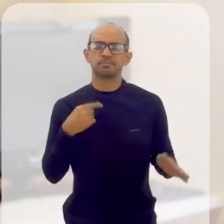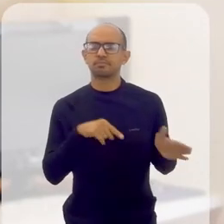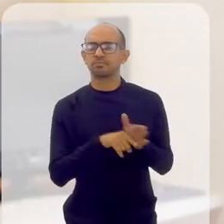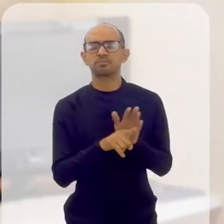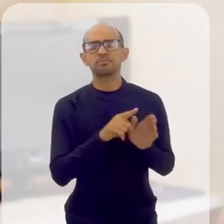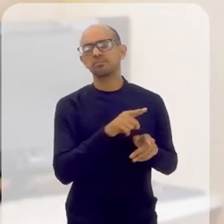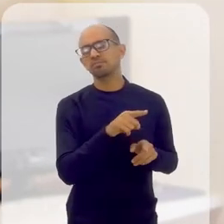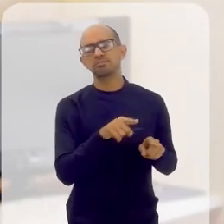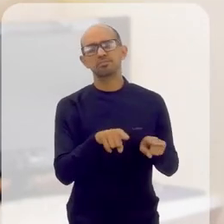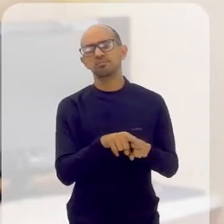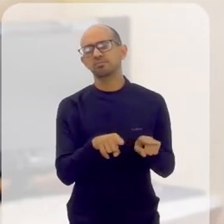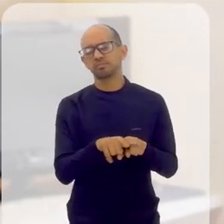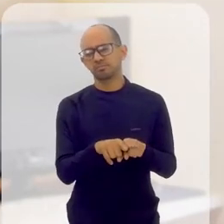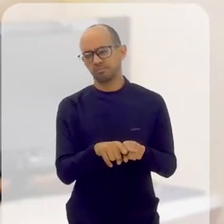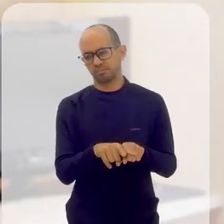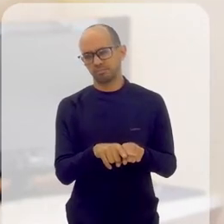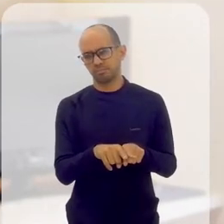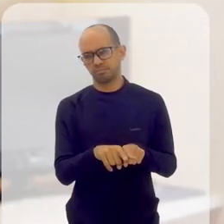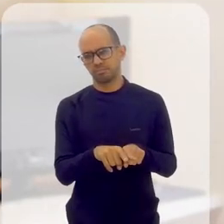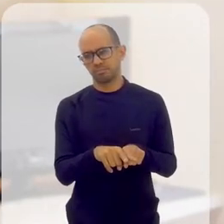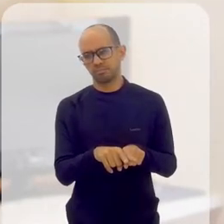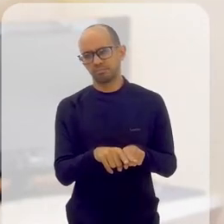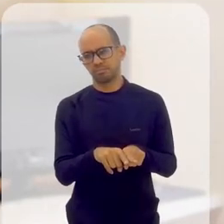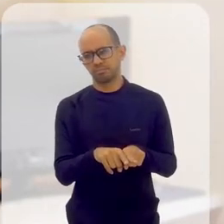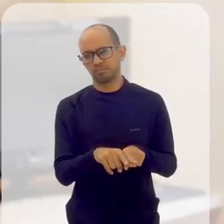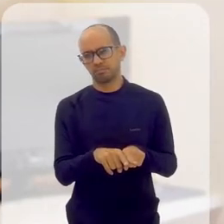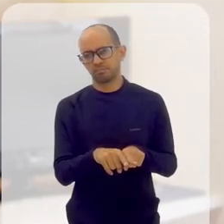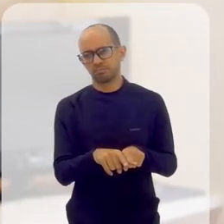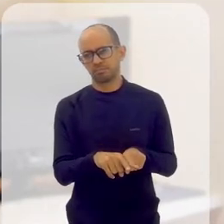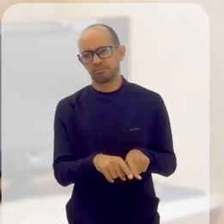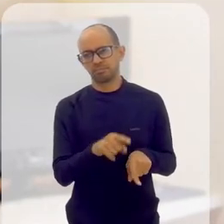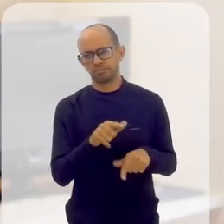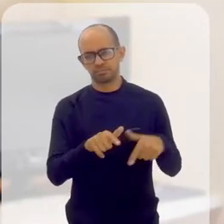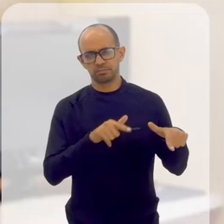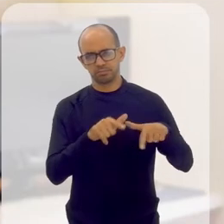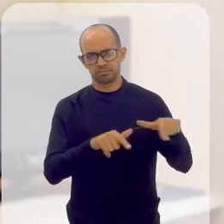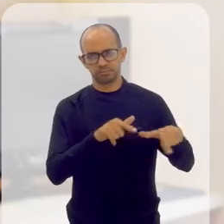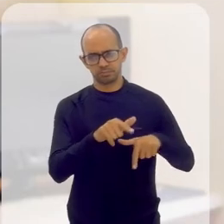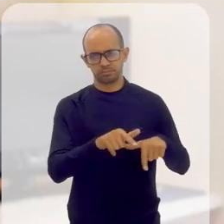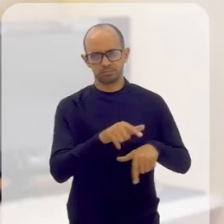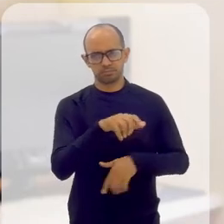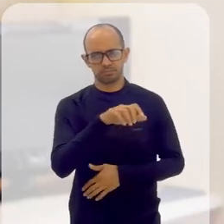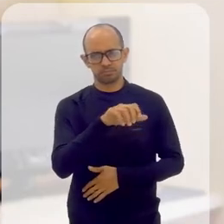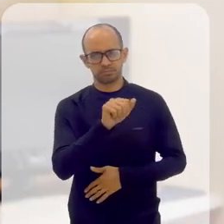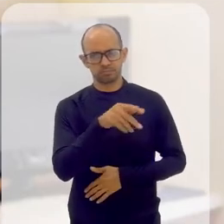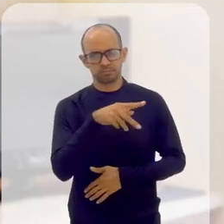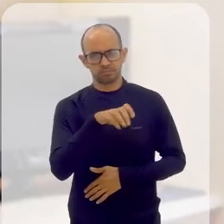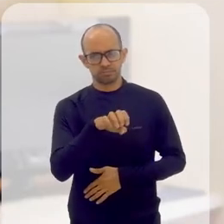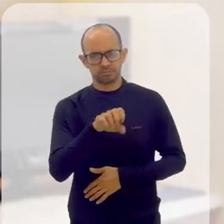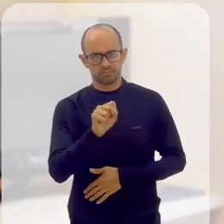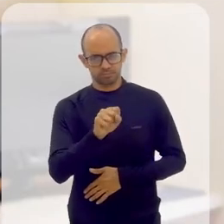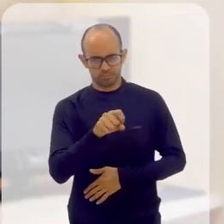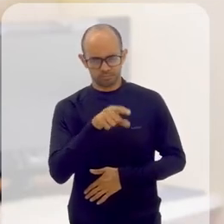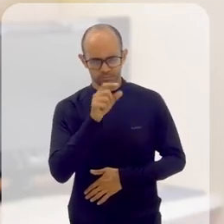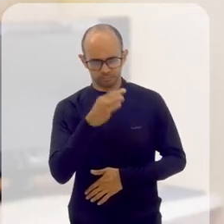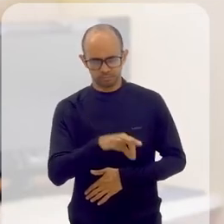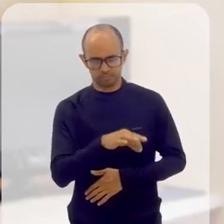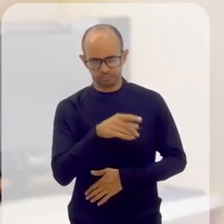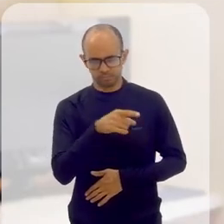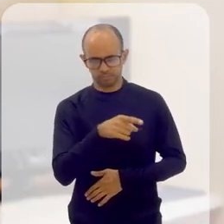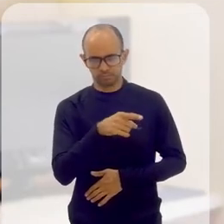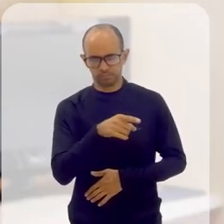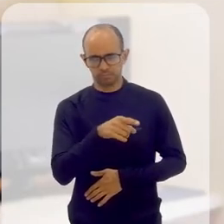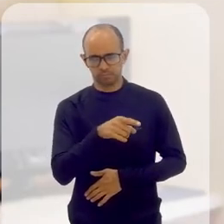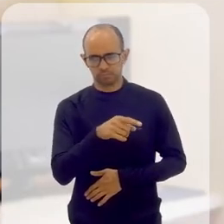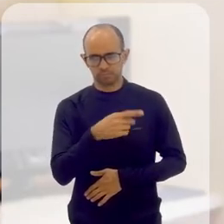fazer uma outra pergunta para você. Você também é arte educador no CAPES, ou foi arte educador no CAPES, no Centro de